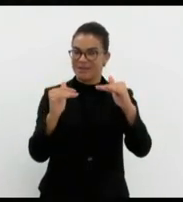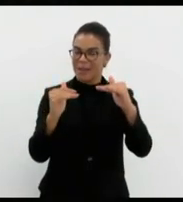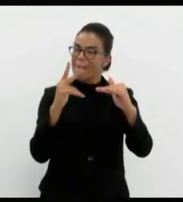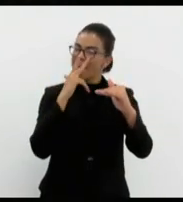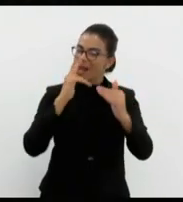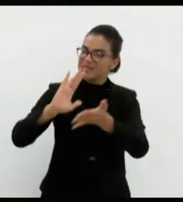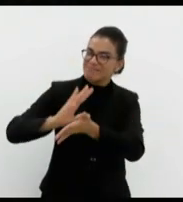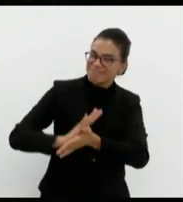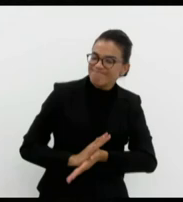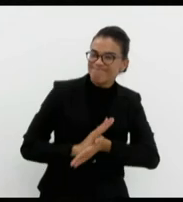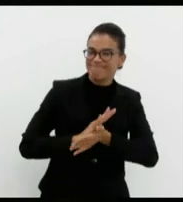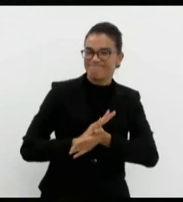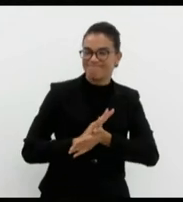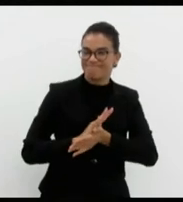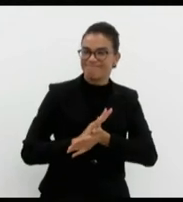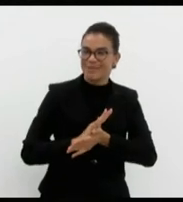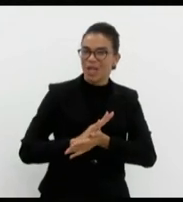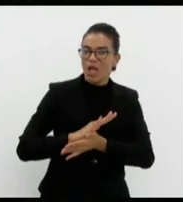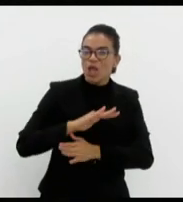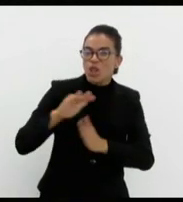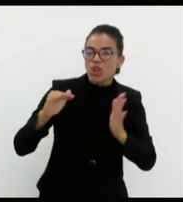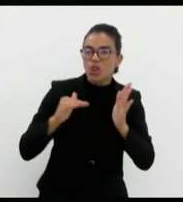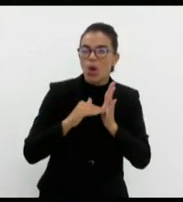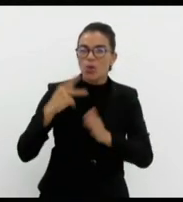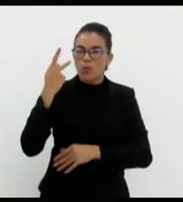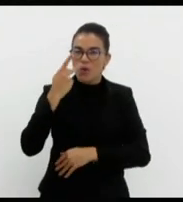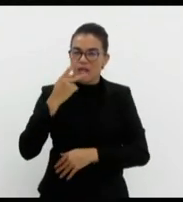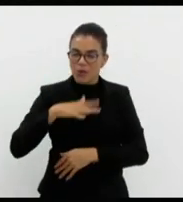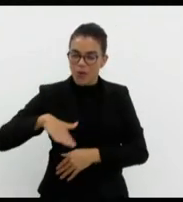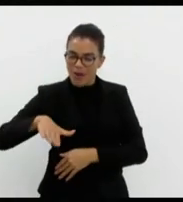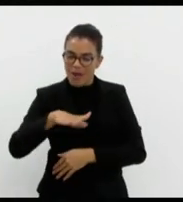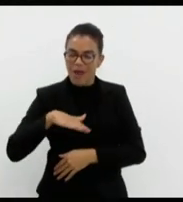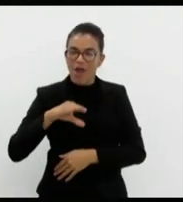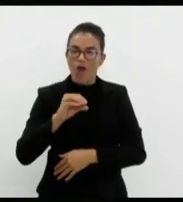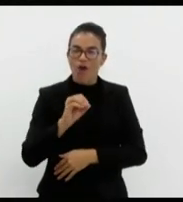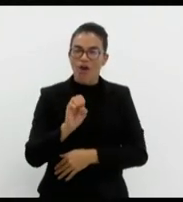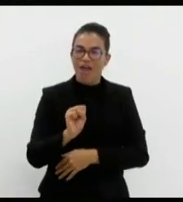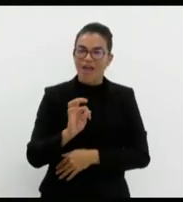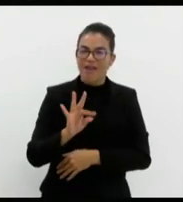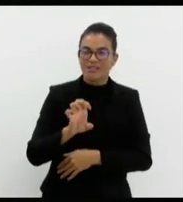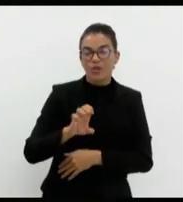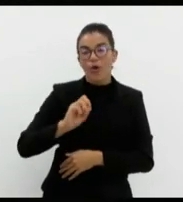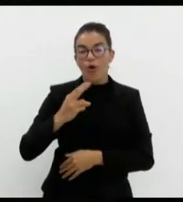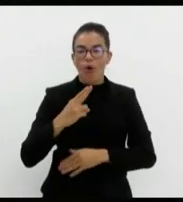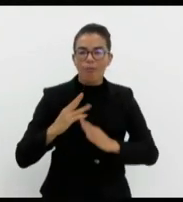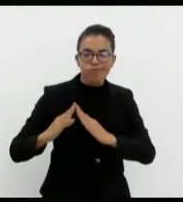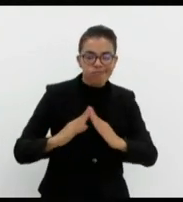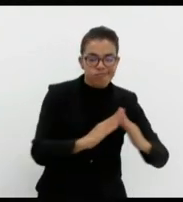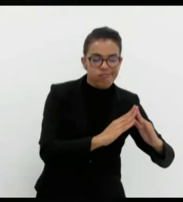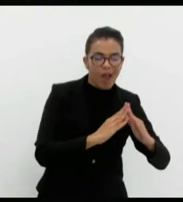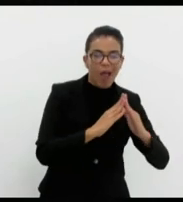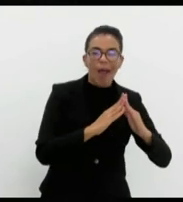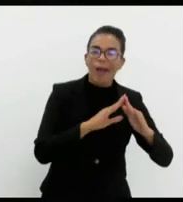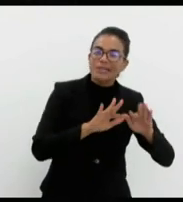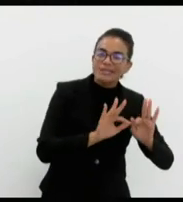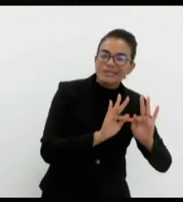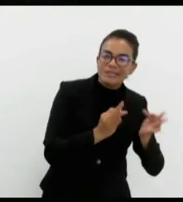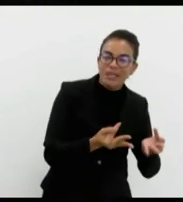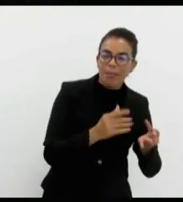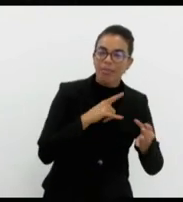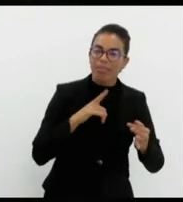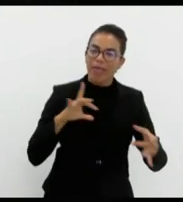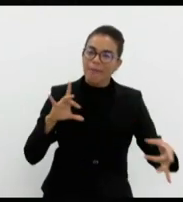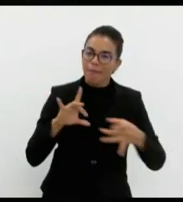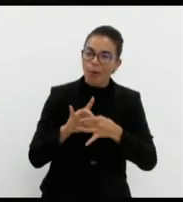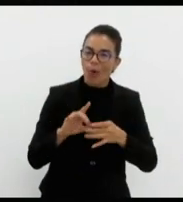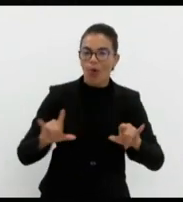preconceito, a ideia é que todo político da Zona Oeste ou de regiões mais humildes tenha vínculo necessariamente com milícias ou grupos